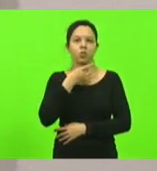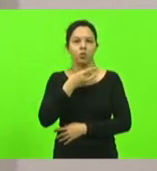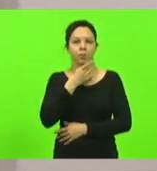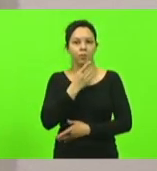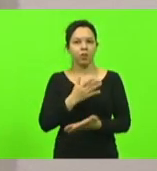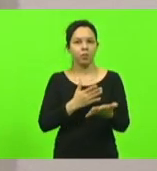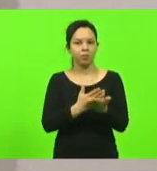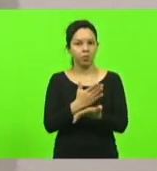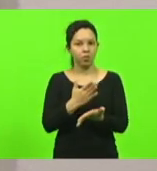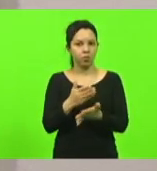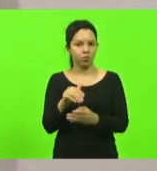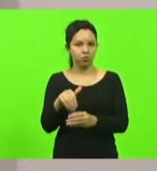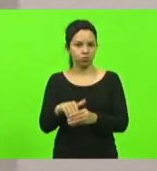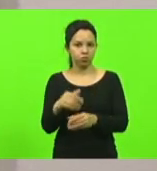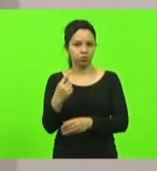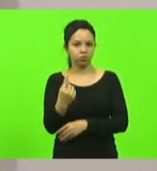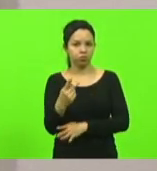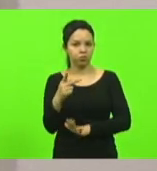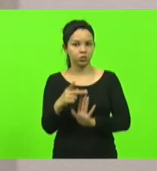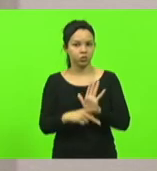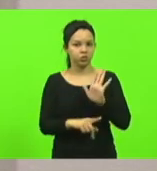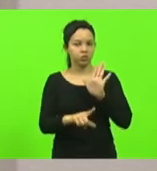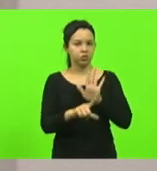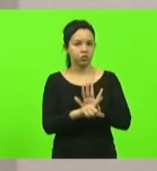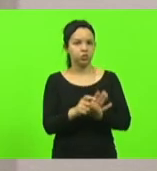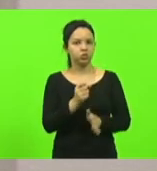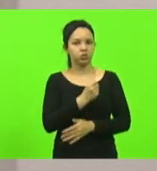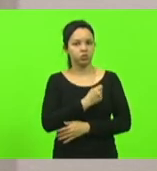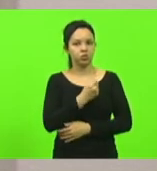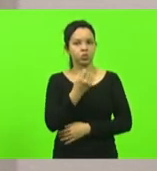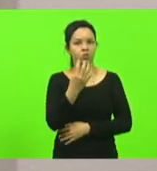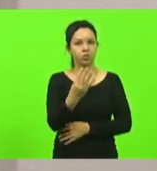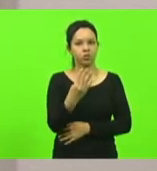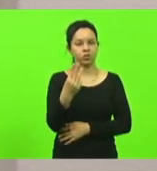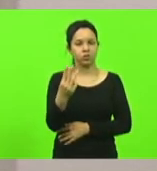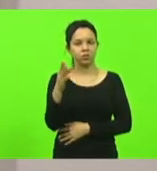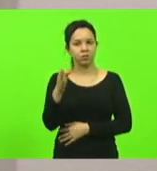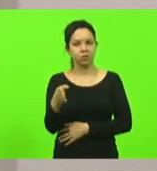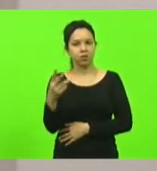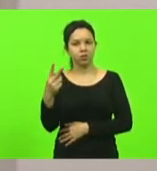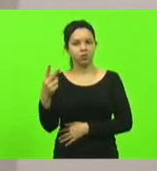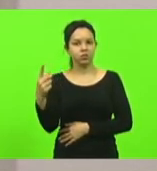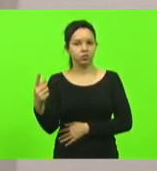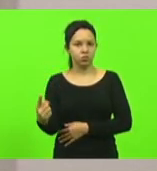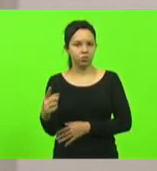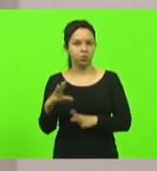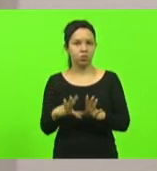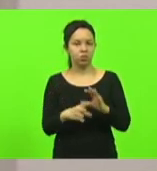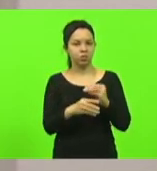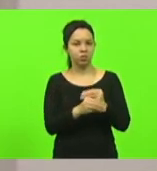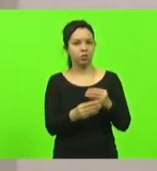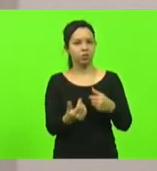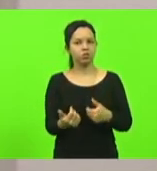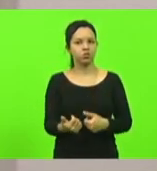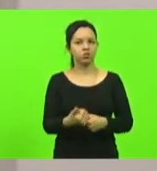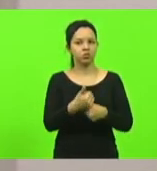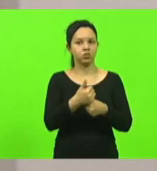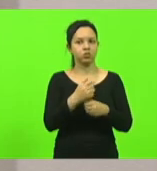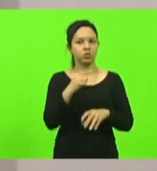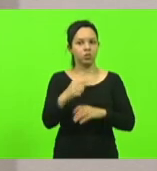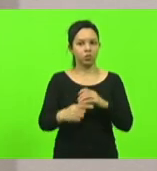aprovado em turno único o projeto de lei nº 43, barra 2021, com emenda substitutiva global.